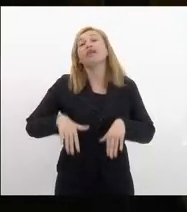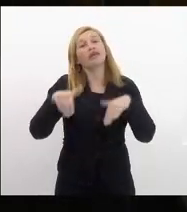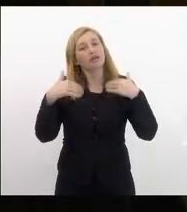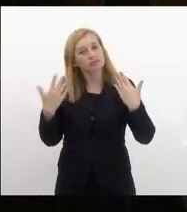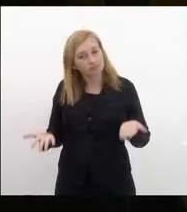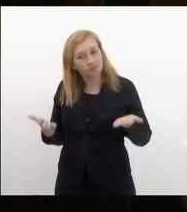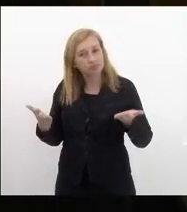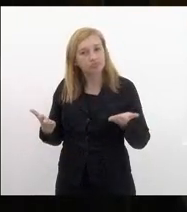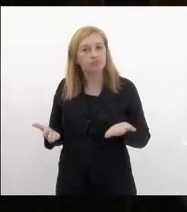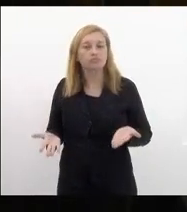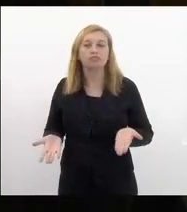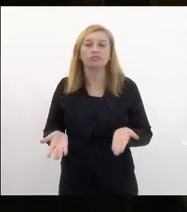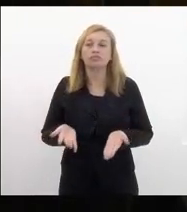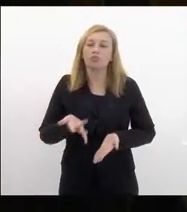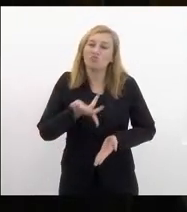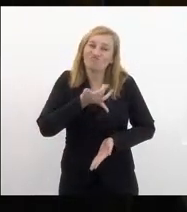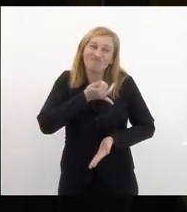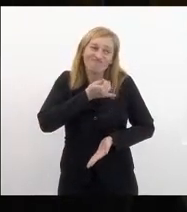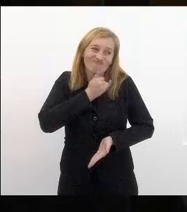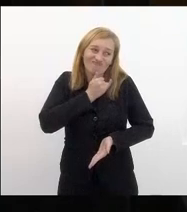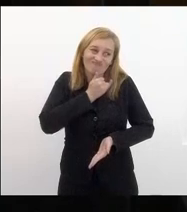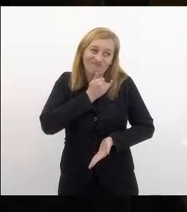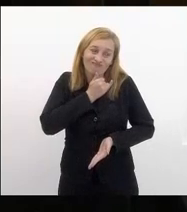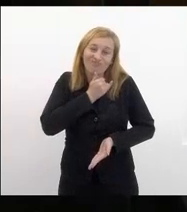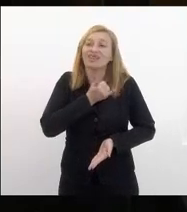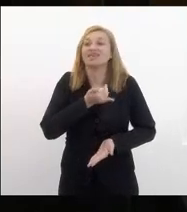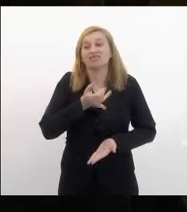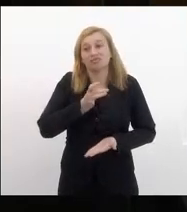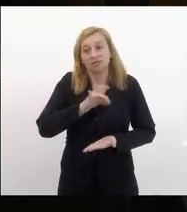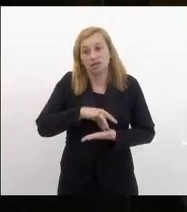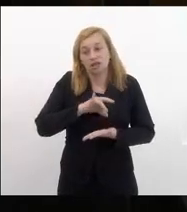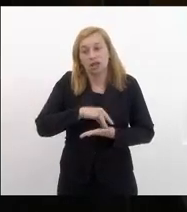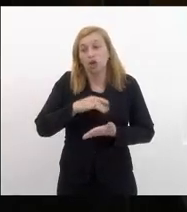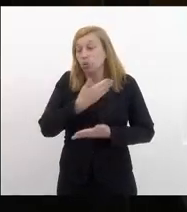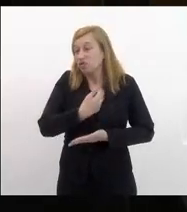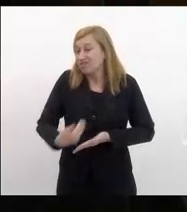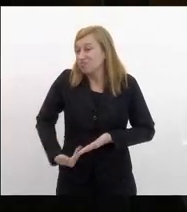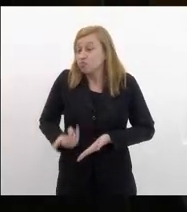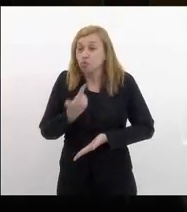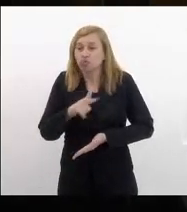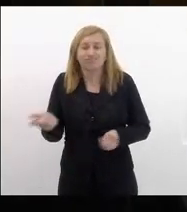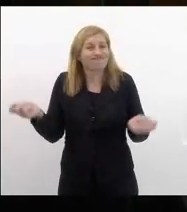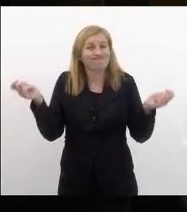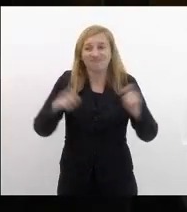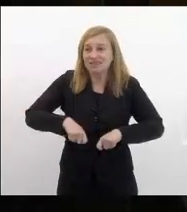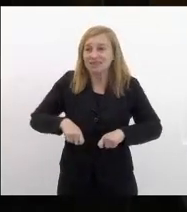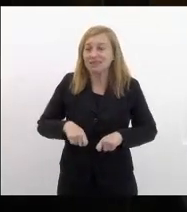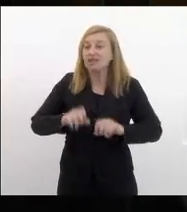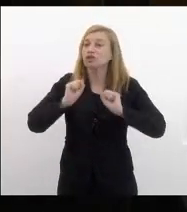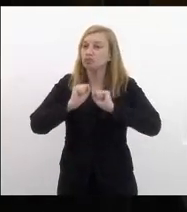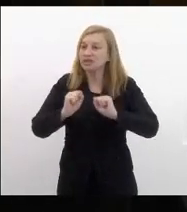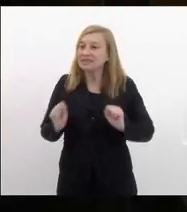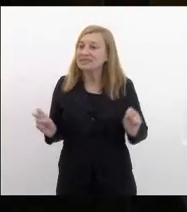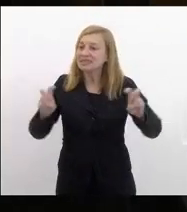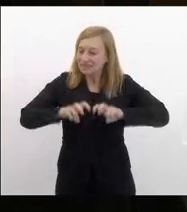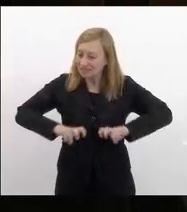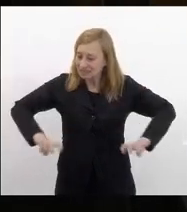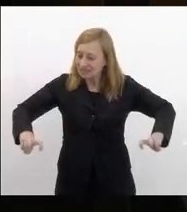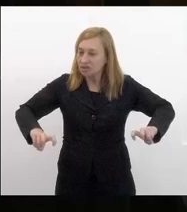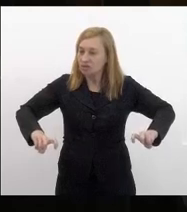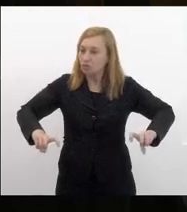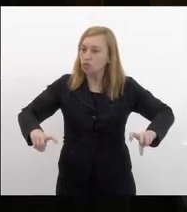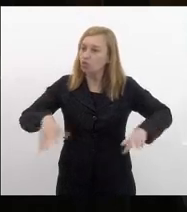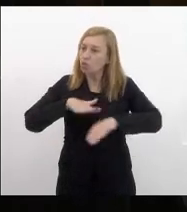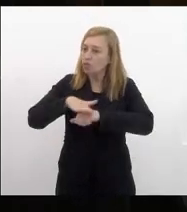eu lamento profundamente que o governador não tenha a capacidade de poder sentar com o servidor e perceber